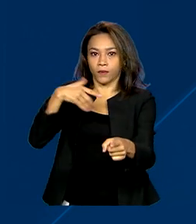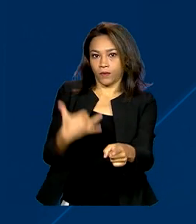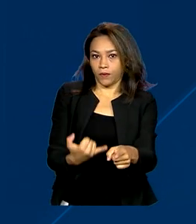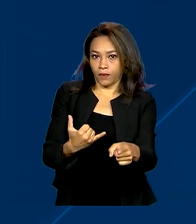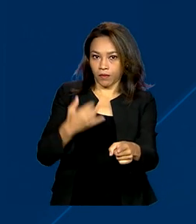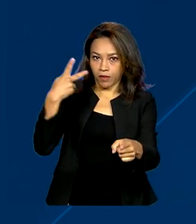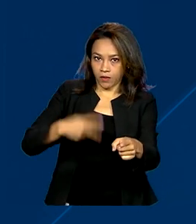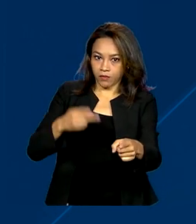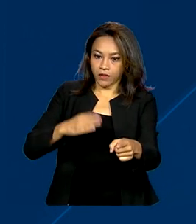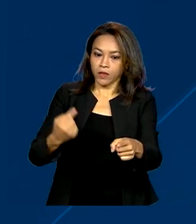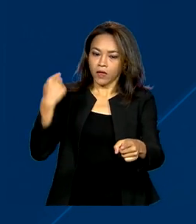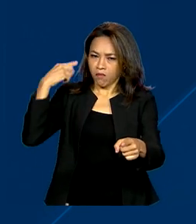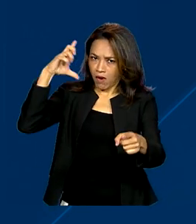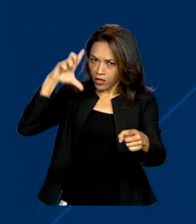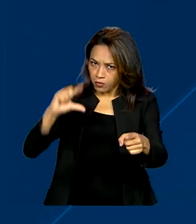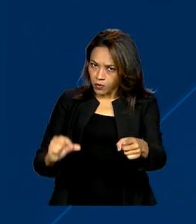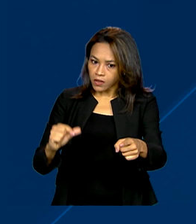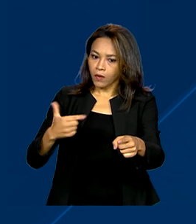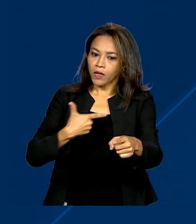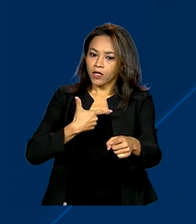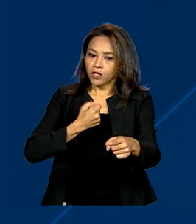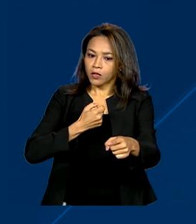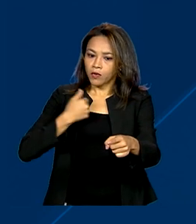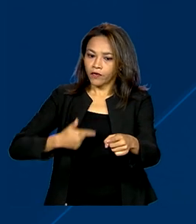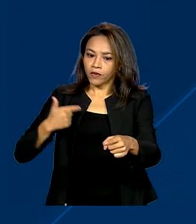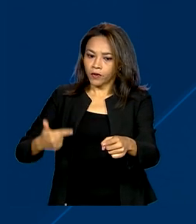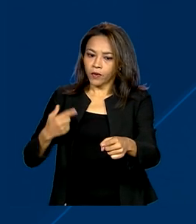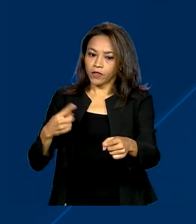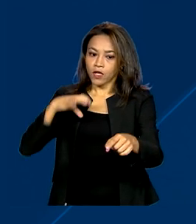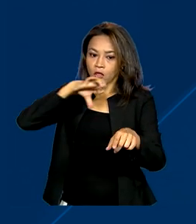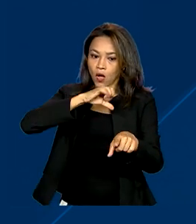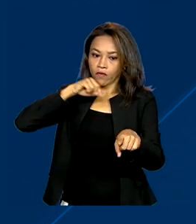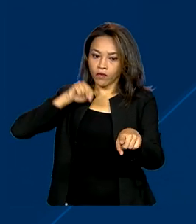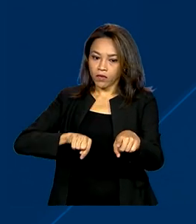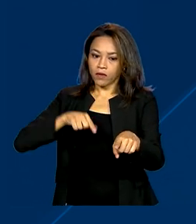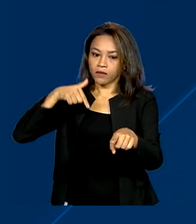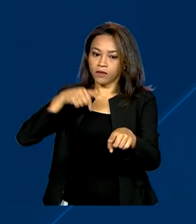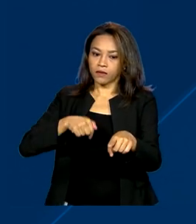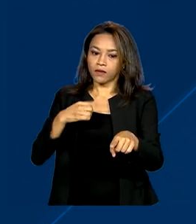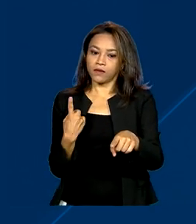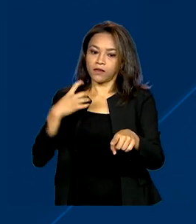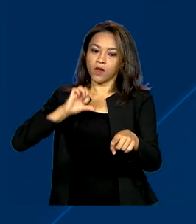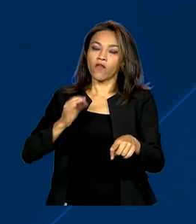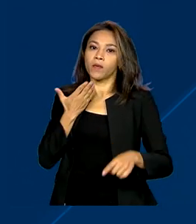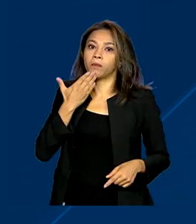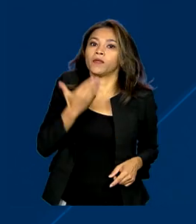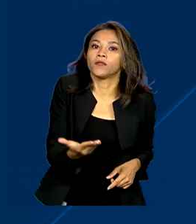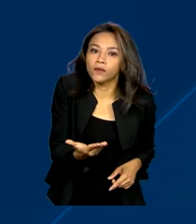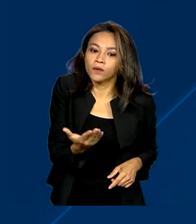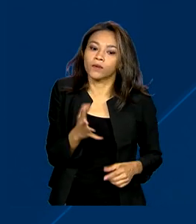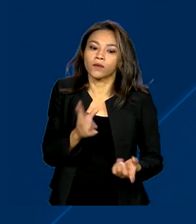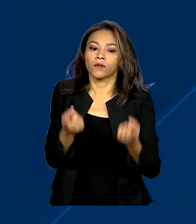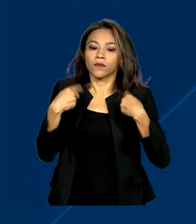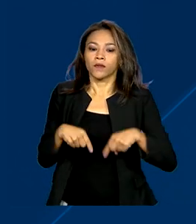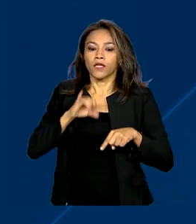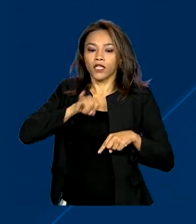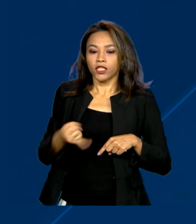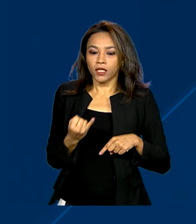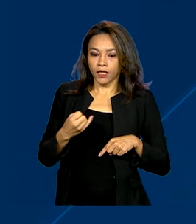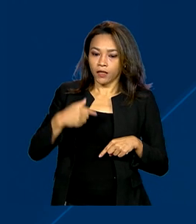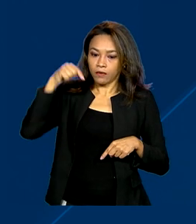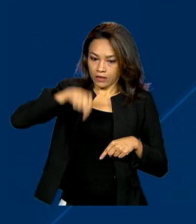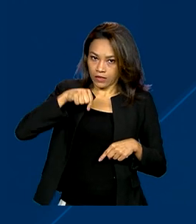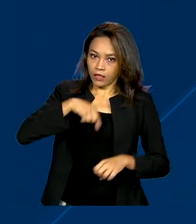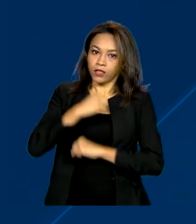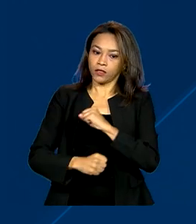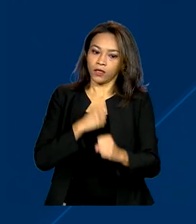Em janeiro de 2022, foram 9.719 pedidos. Em janeiro de 2023,